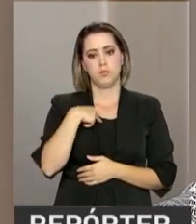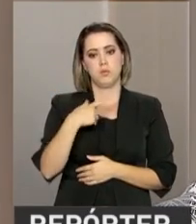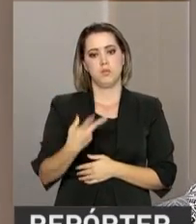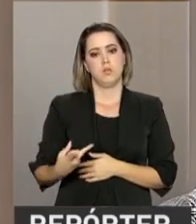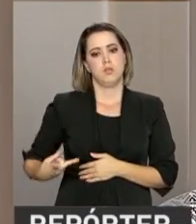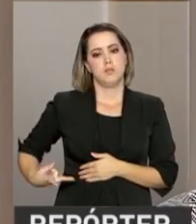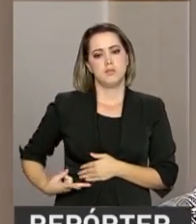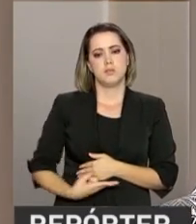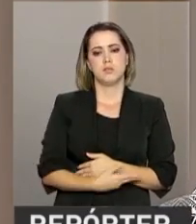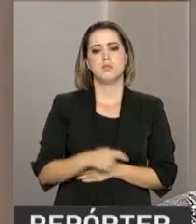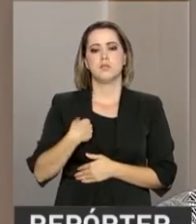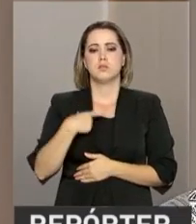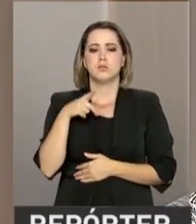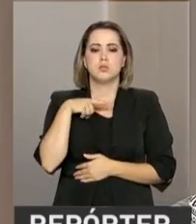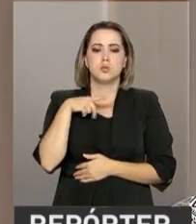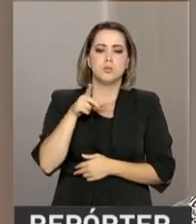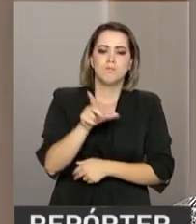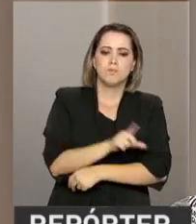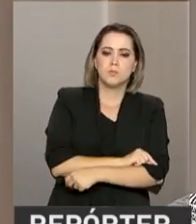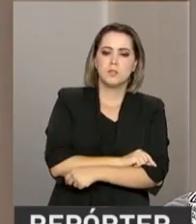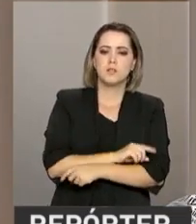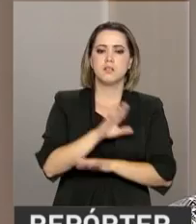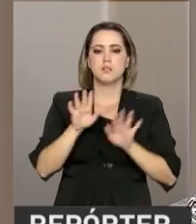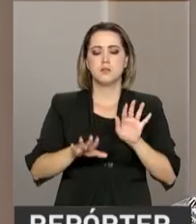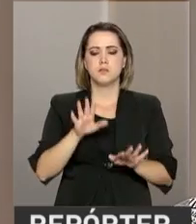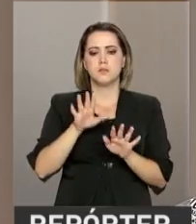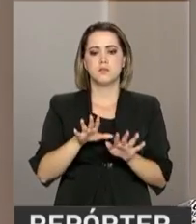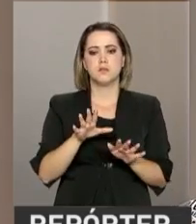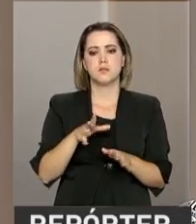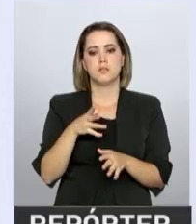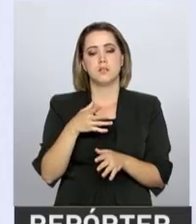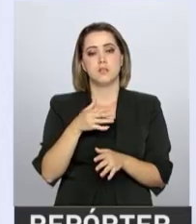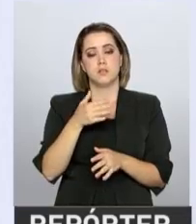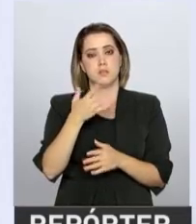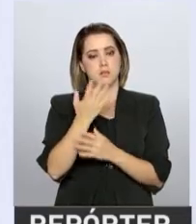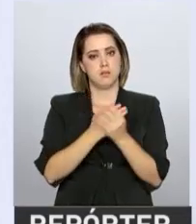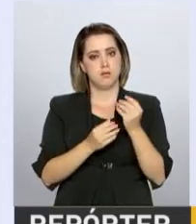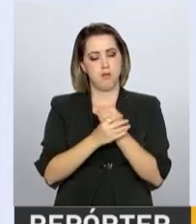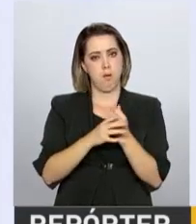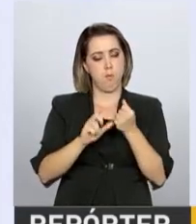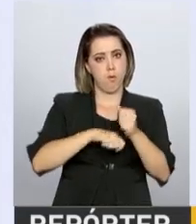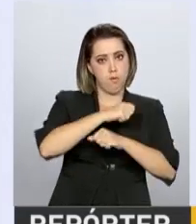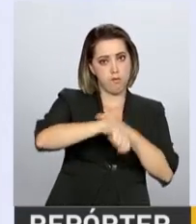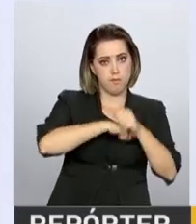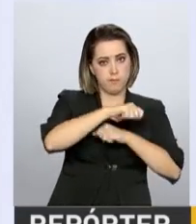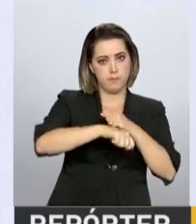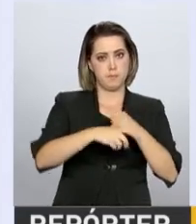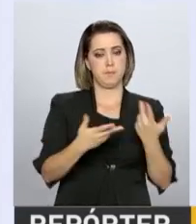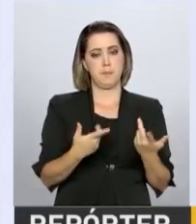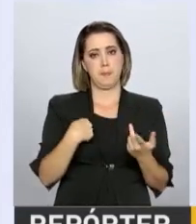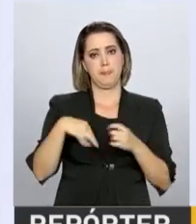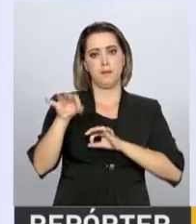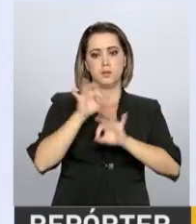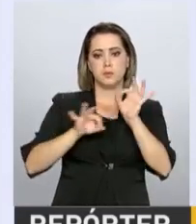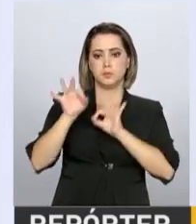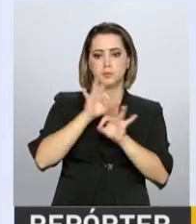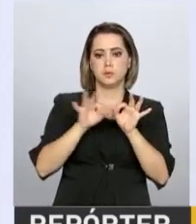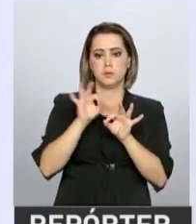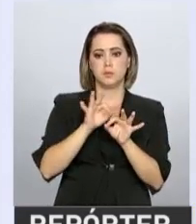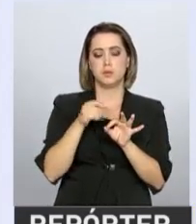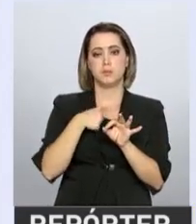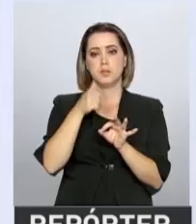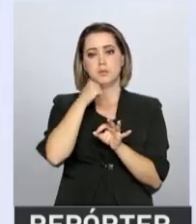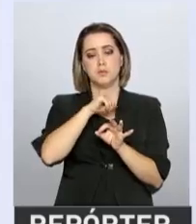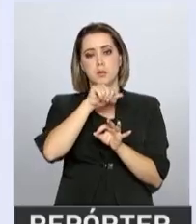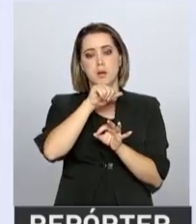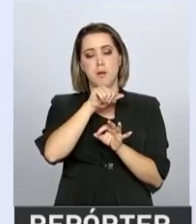cesárea a gente está sedada, às vezes a mão está amarrada, não consegue pegar o bebê. Nós trabalhamos para preparar a mulher para o seu parto.